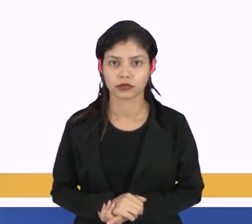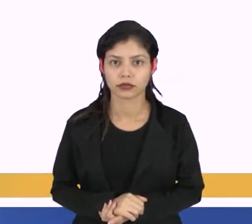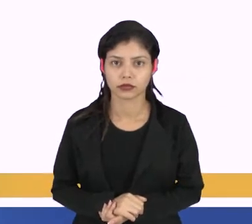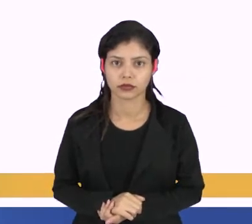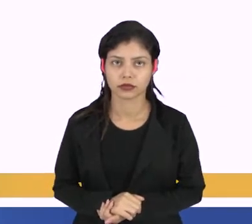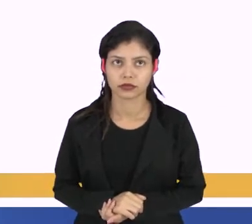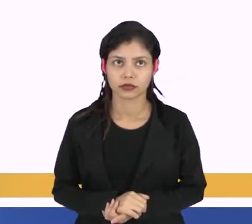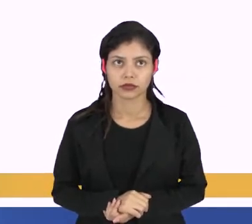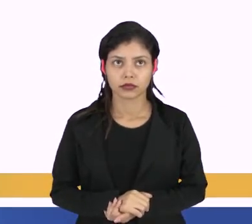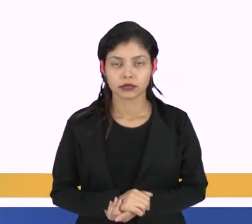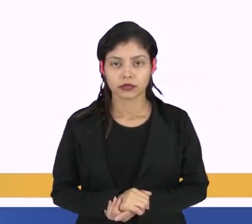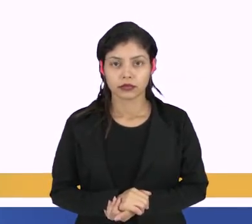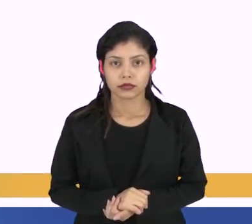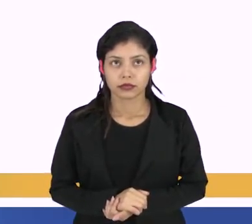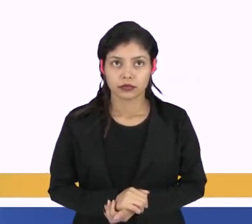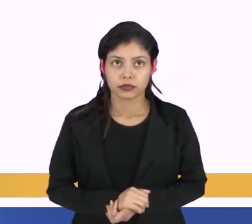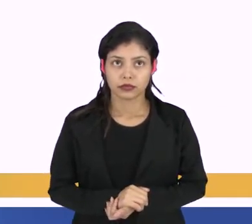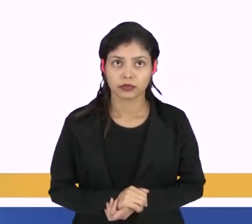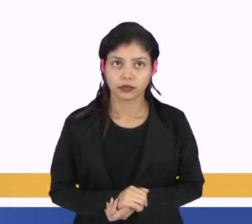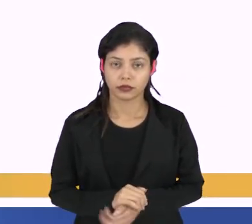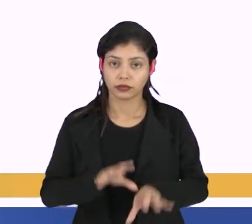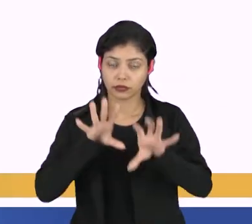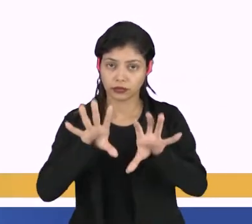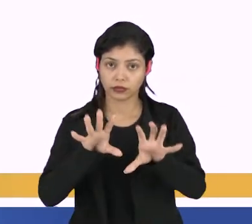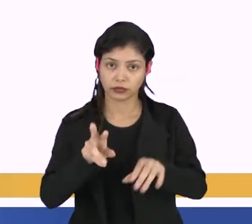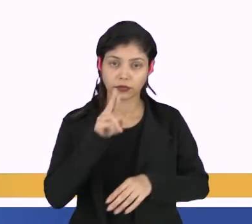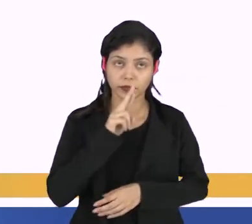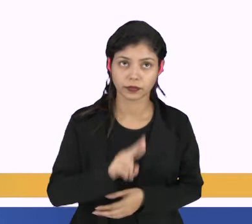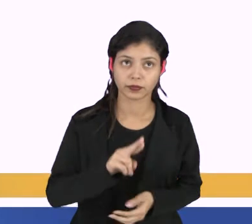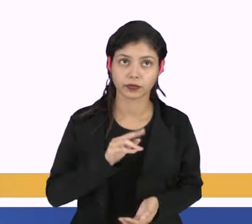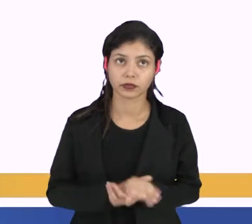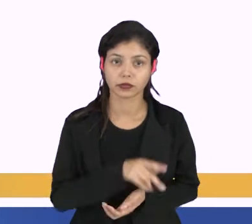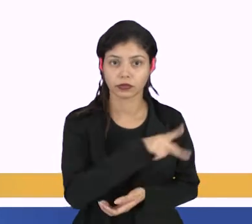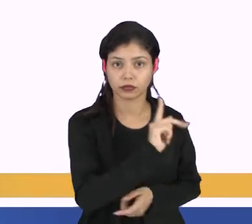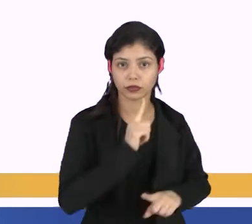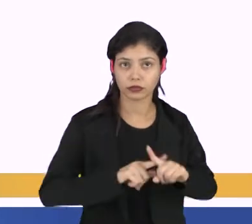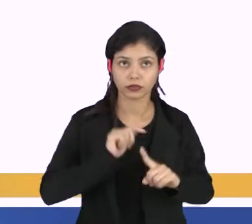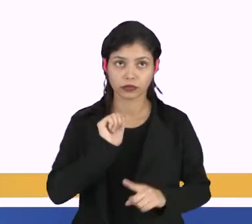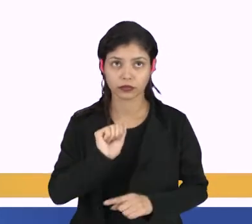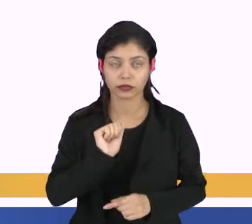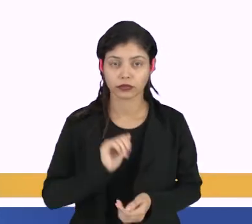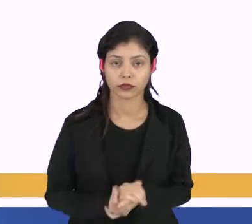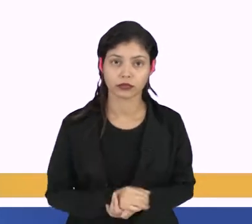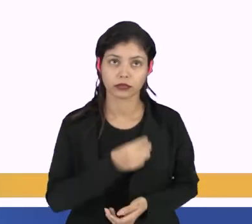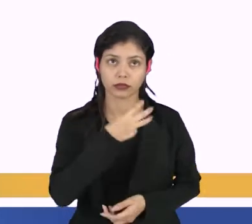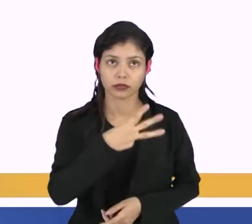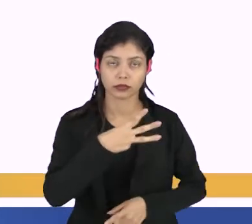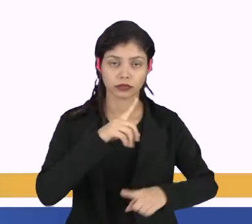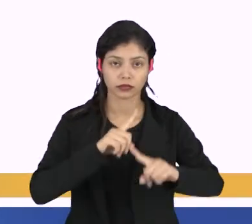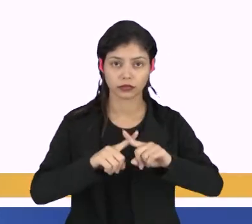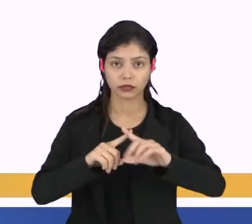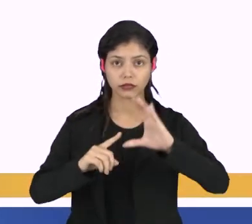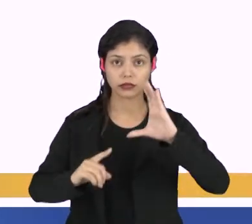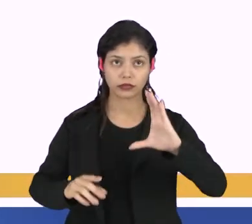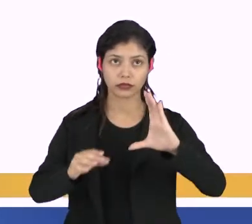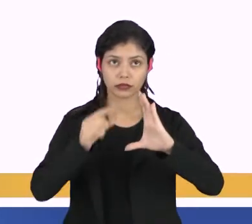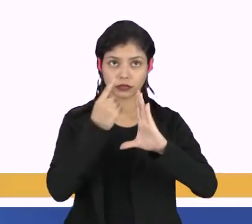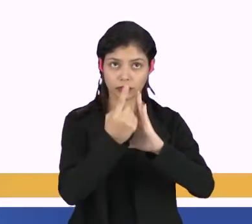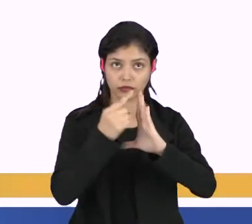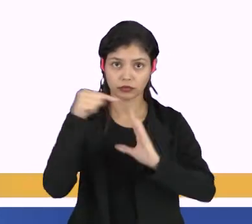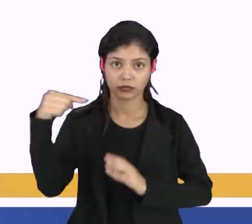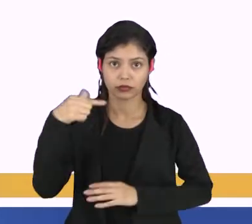Então nós vamos ter a seguinte situação nesse caso, que o K vezes A é igual a 3